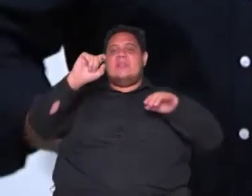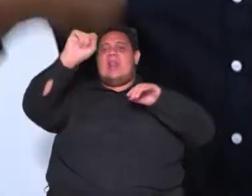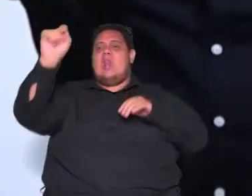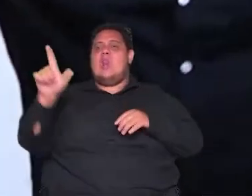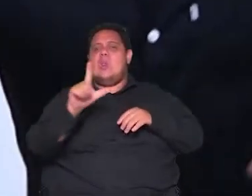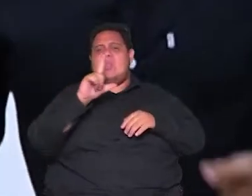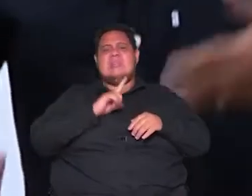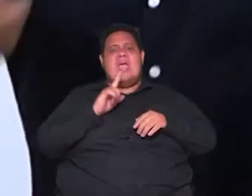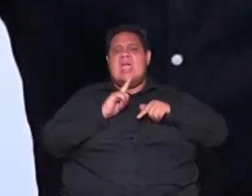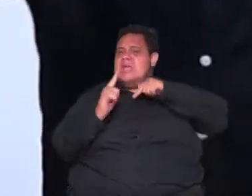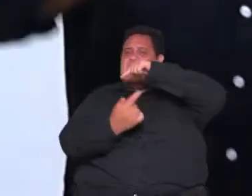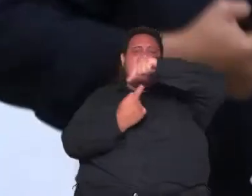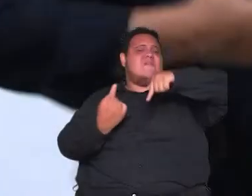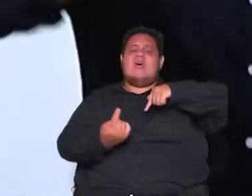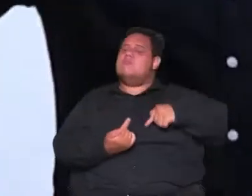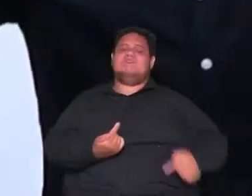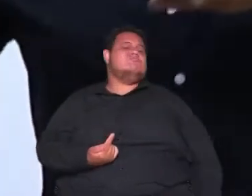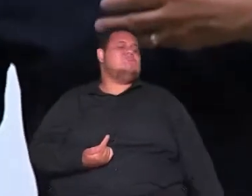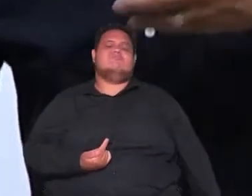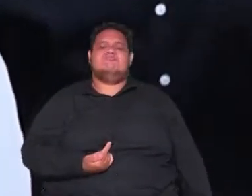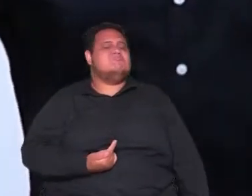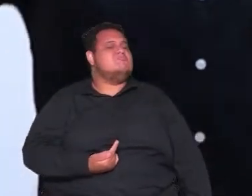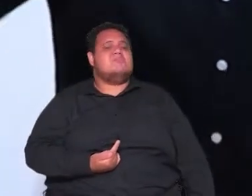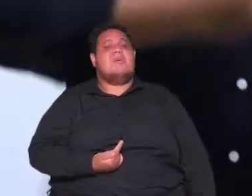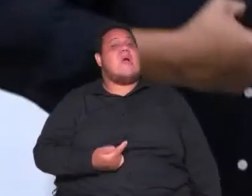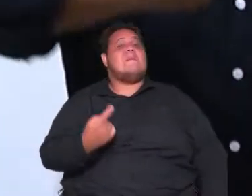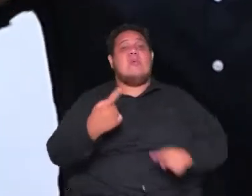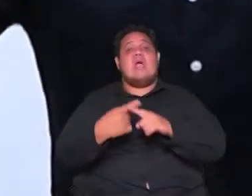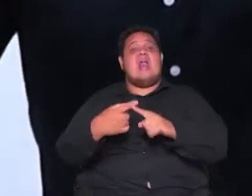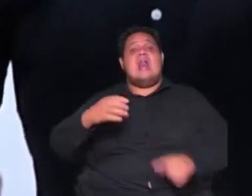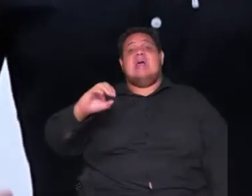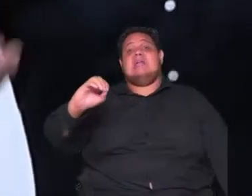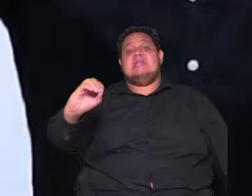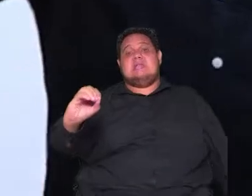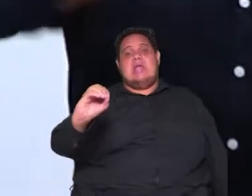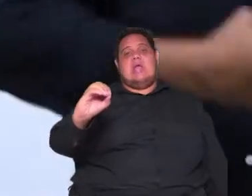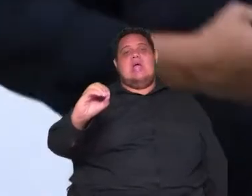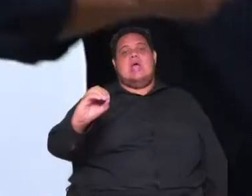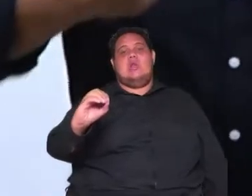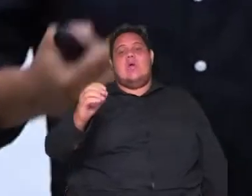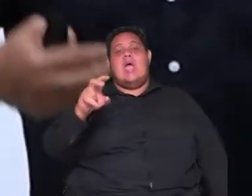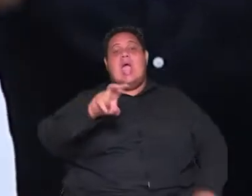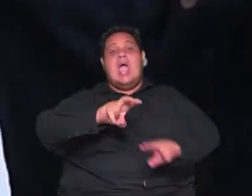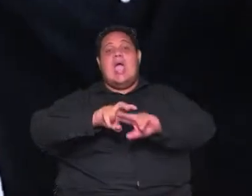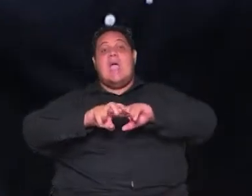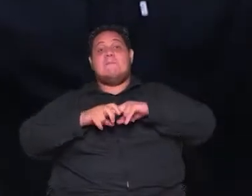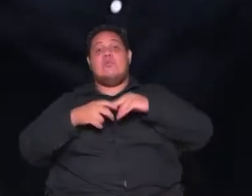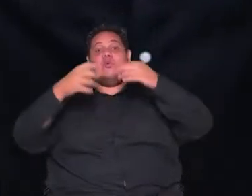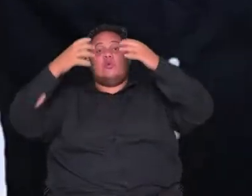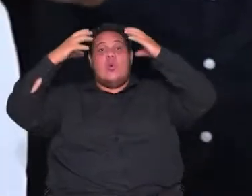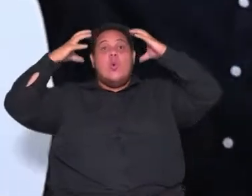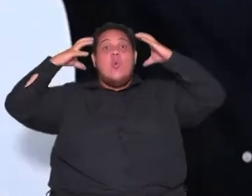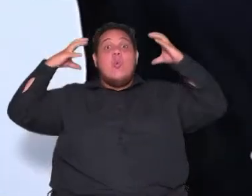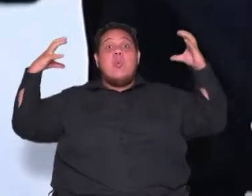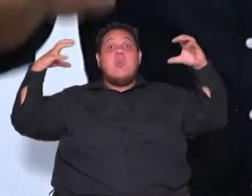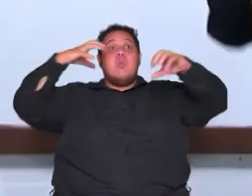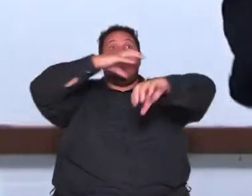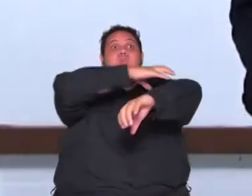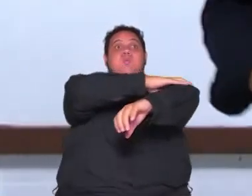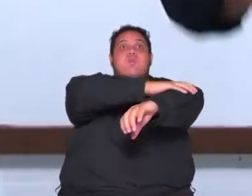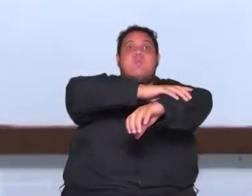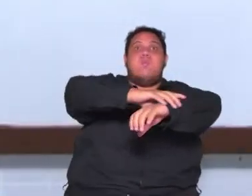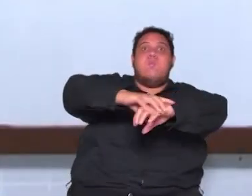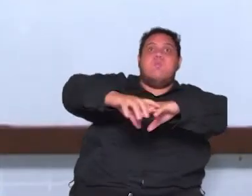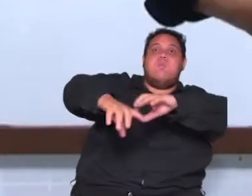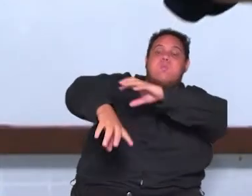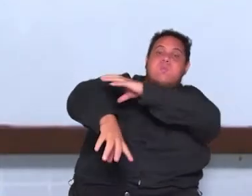por isso que os a gravidade é zero né por isso que os astronautas eles né tem aquelas imagens eles pisando e dando aqueles